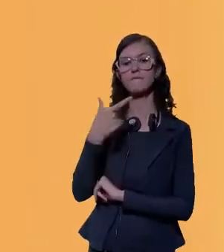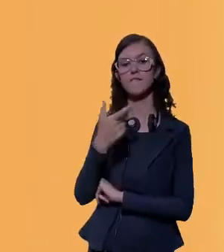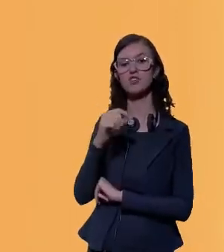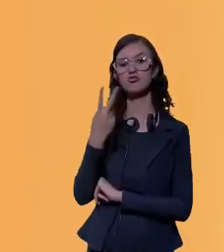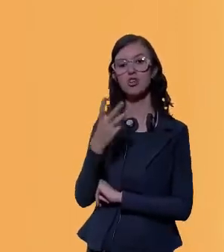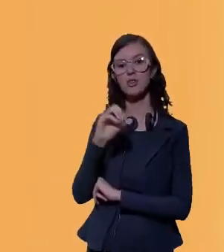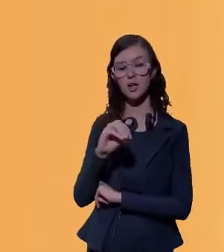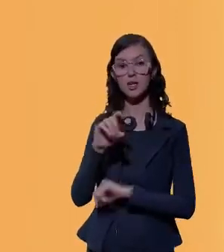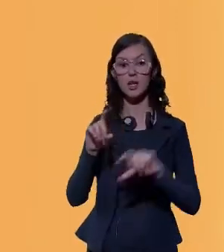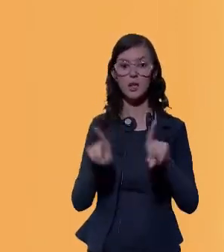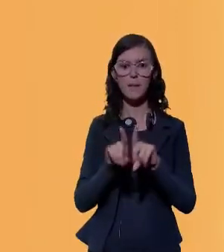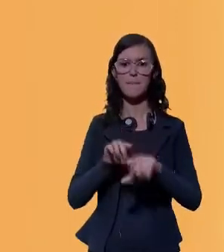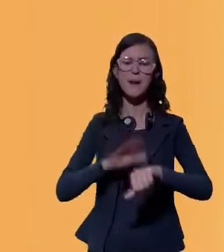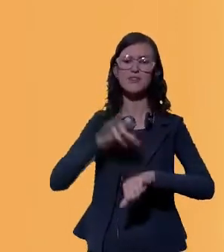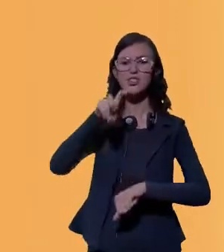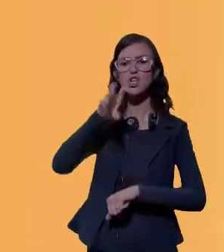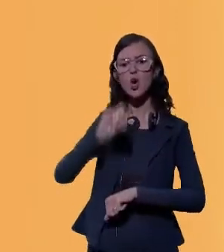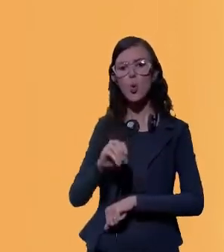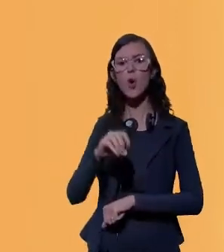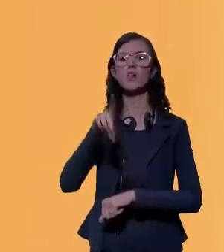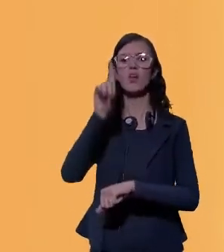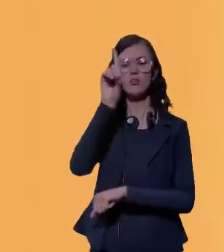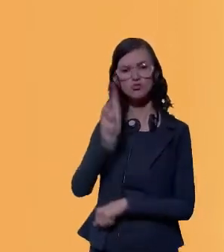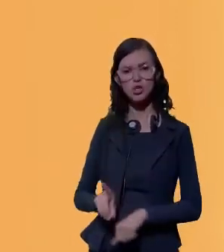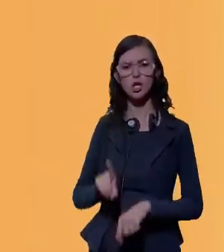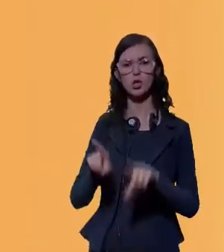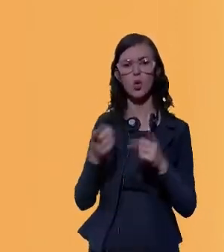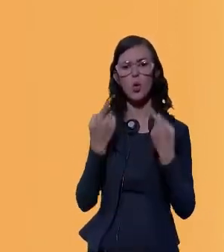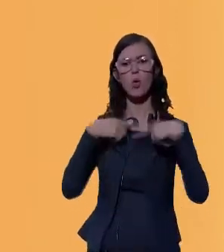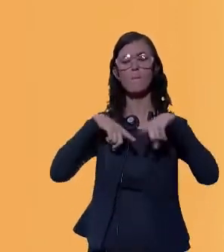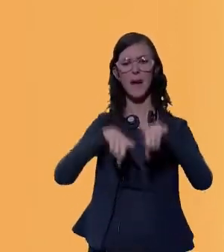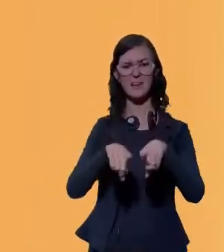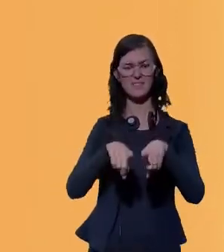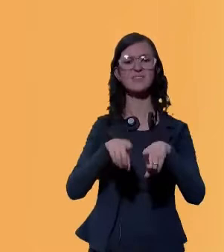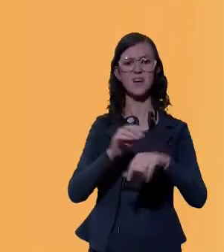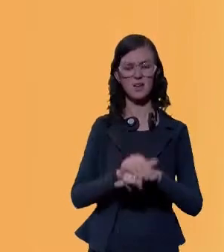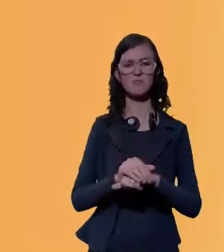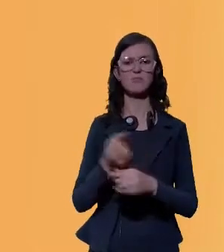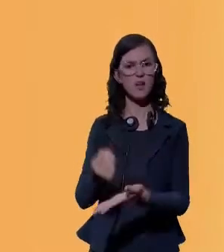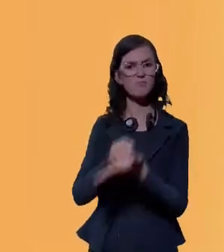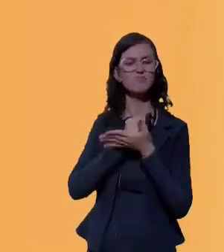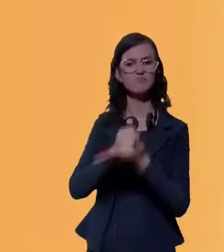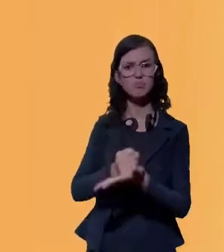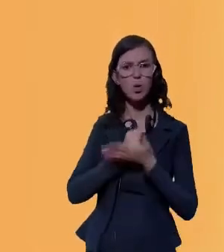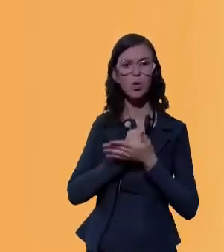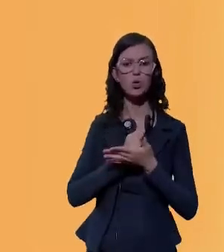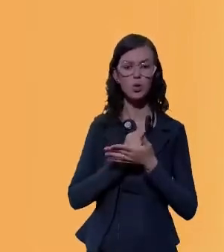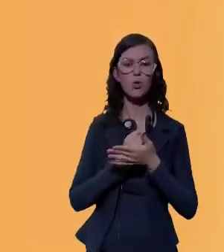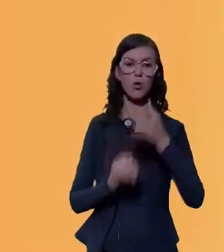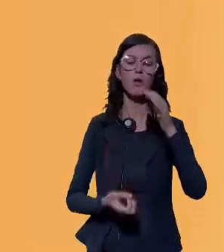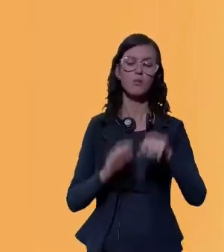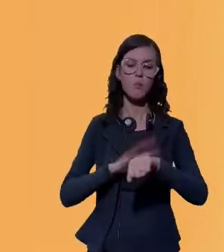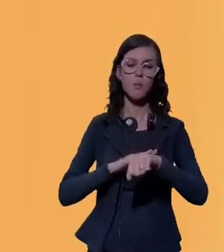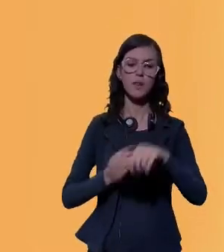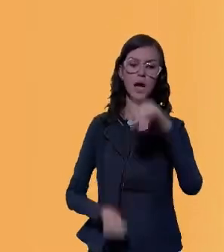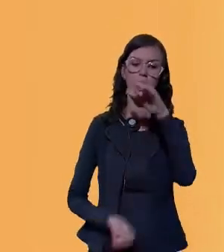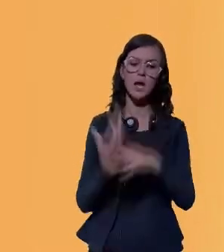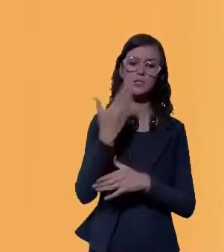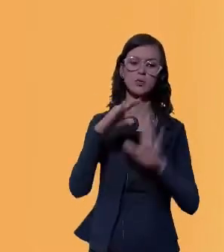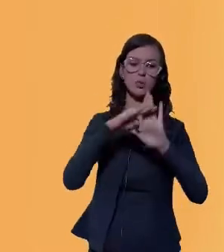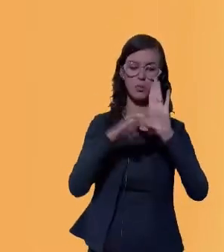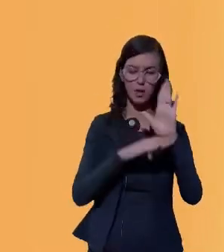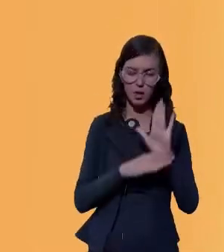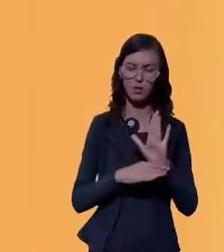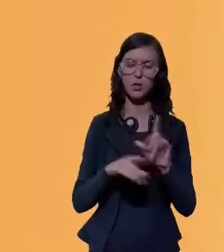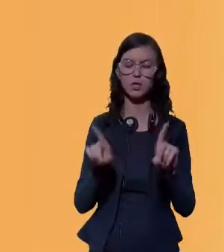mais de 50 diretores associados, parceiros da BDE que foram consultados durante a elaboração do plano, aos colegas